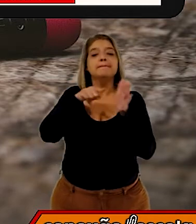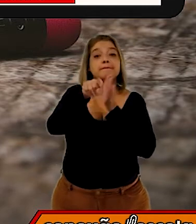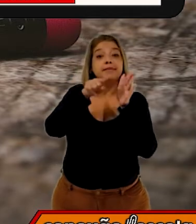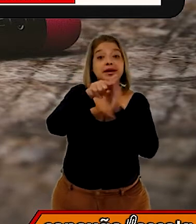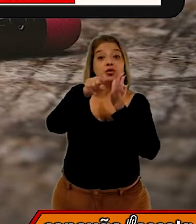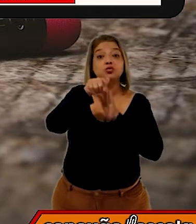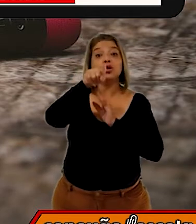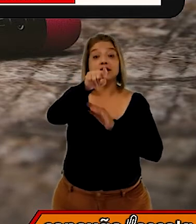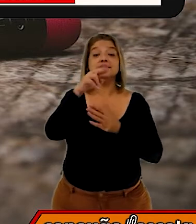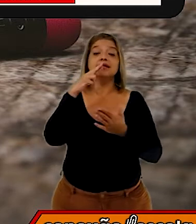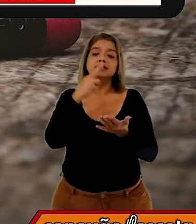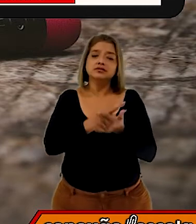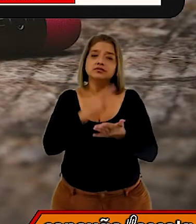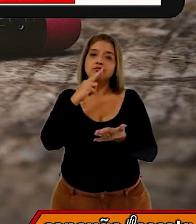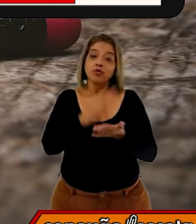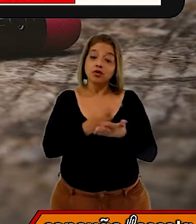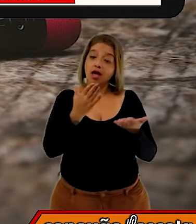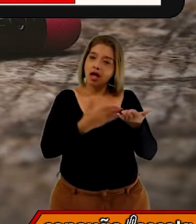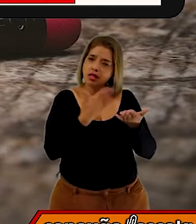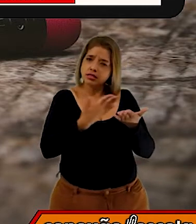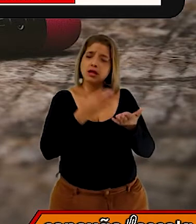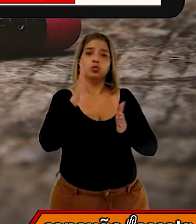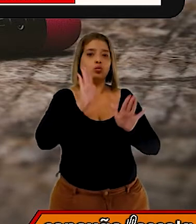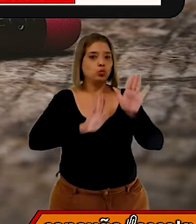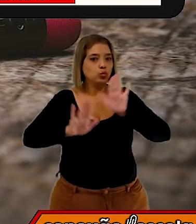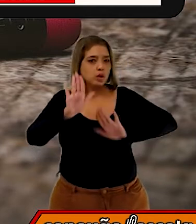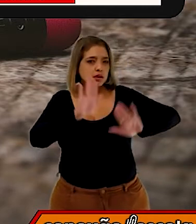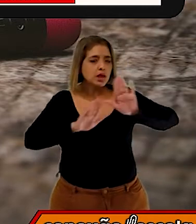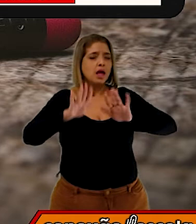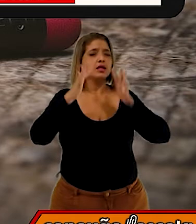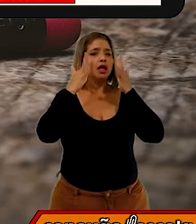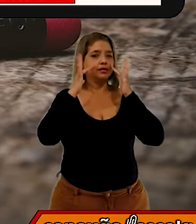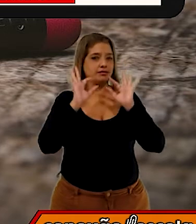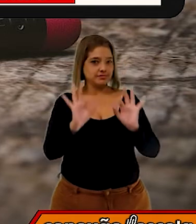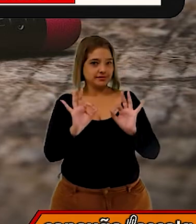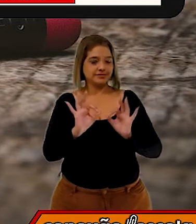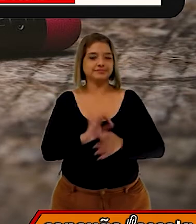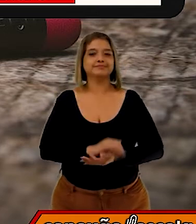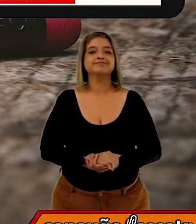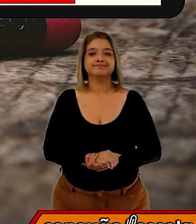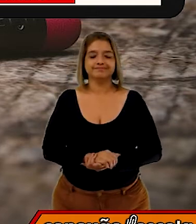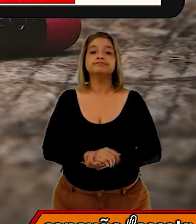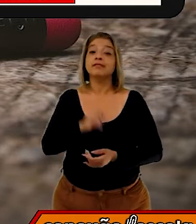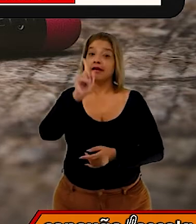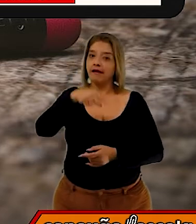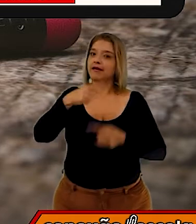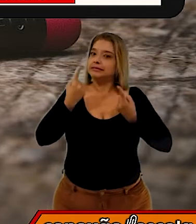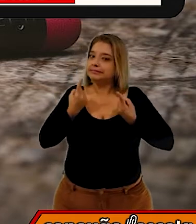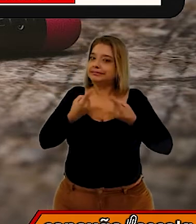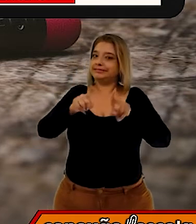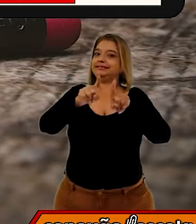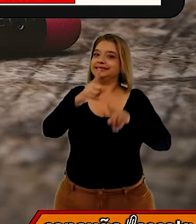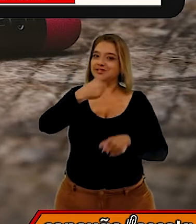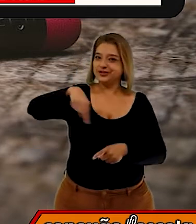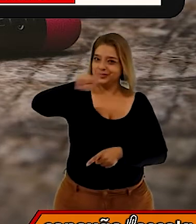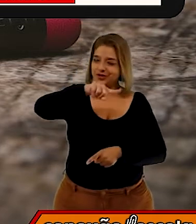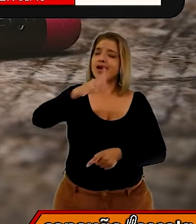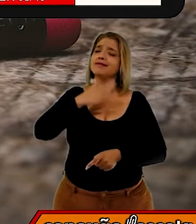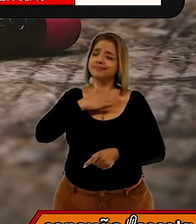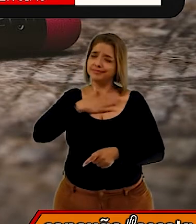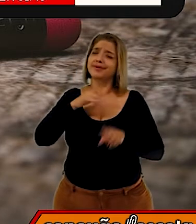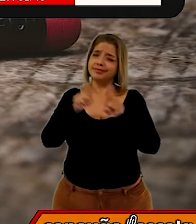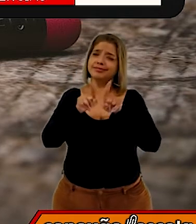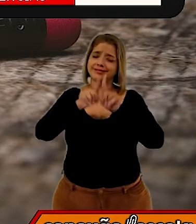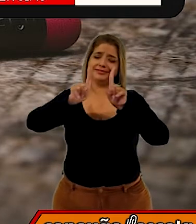responda aí no seu caderno com cuidado e muita atenção. É um desafio para vocês, para mim também.